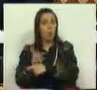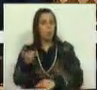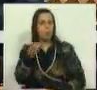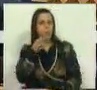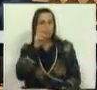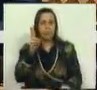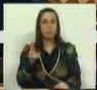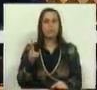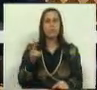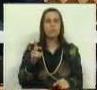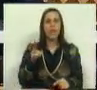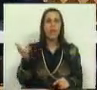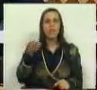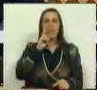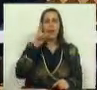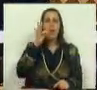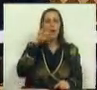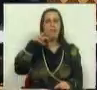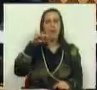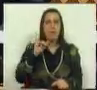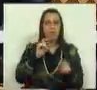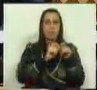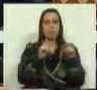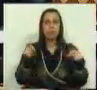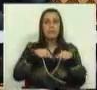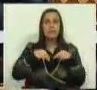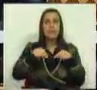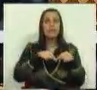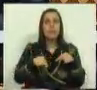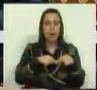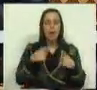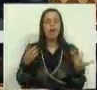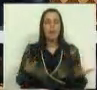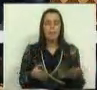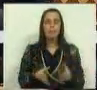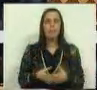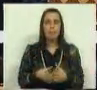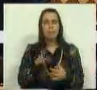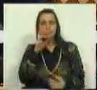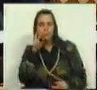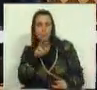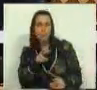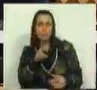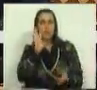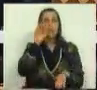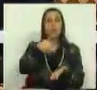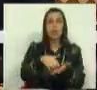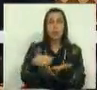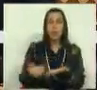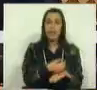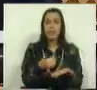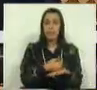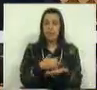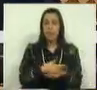dirigentes, inclusivamente a diretora do FMI, ao longo desta semana, têm vindo a olhar para os resultados da